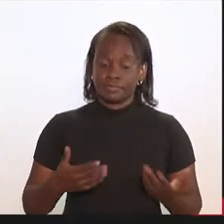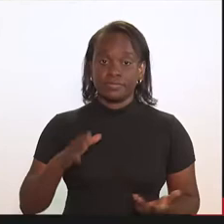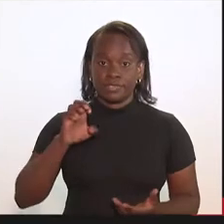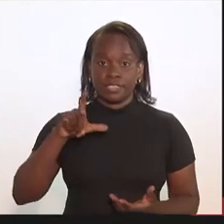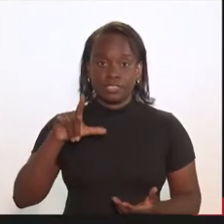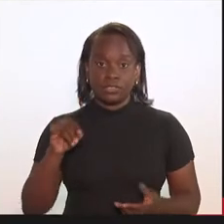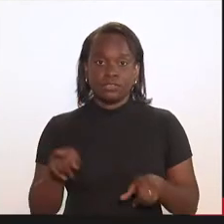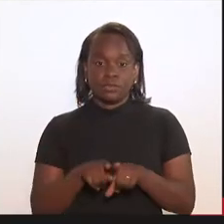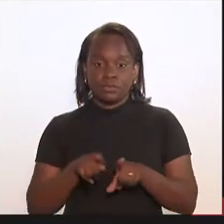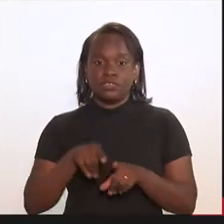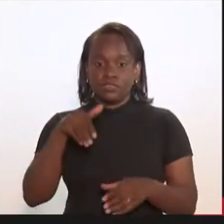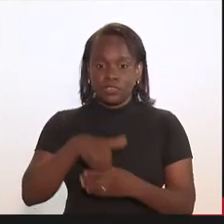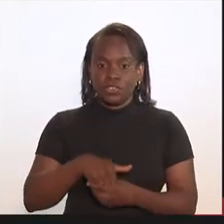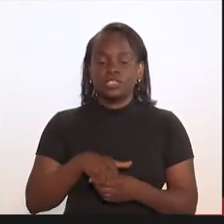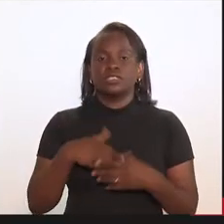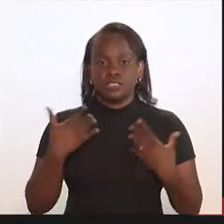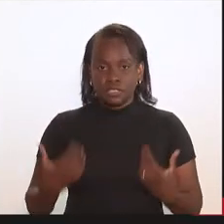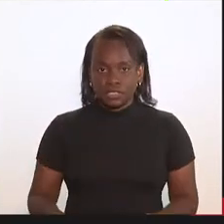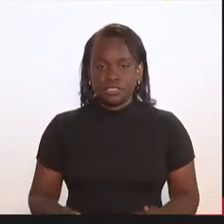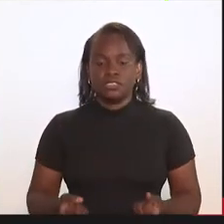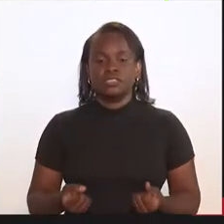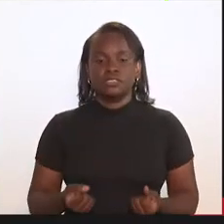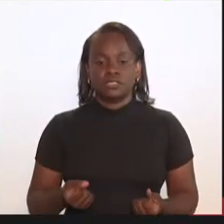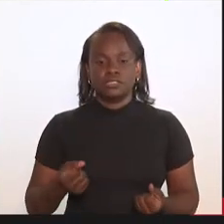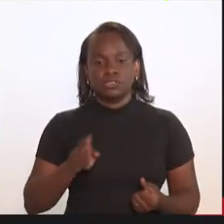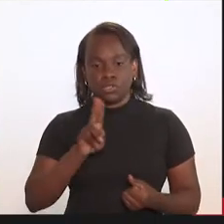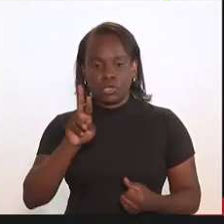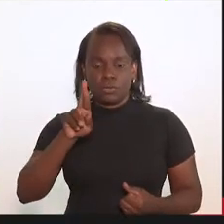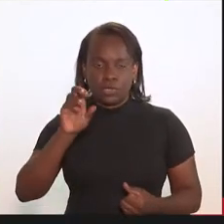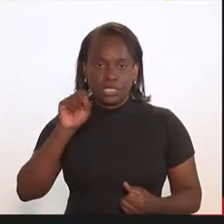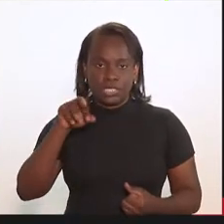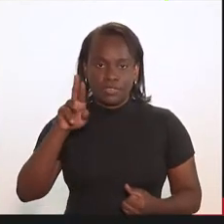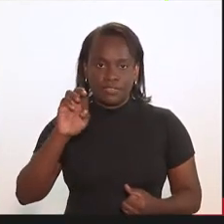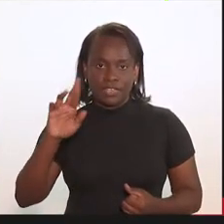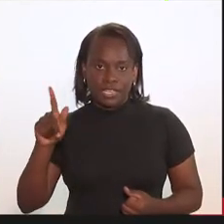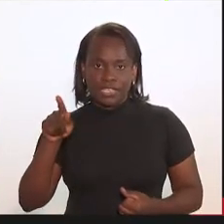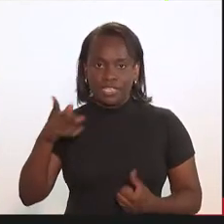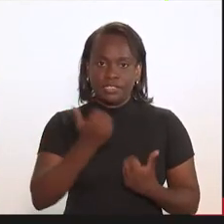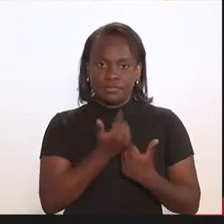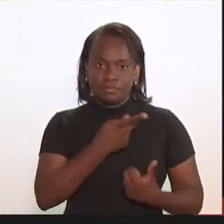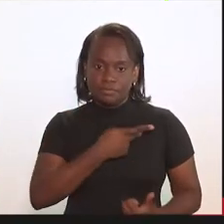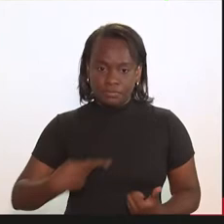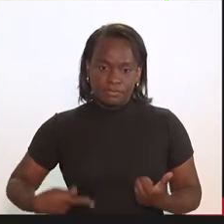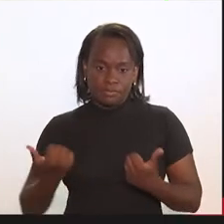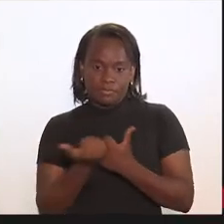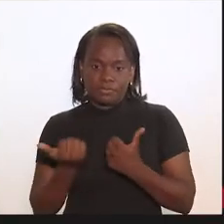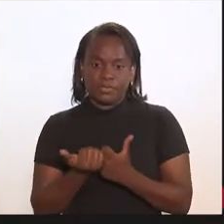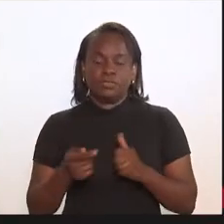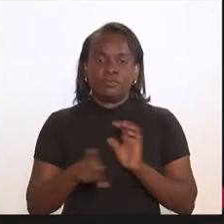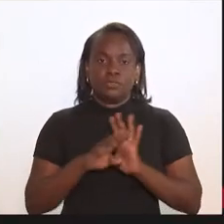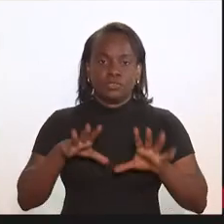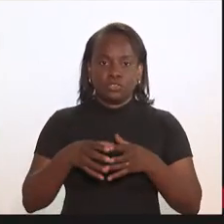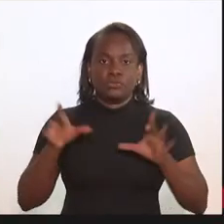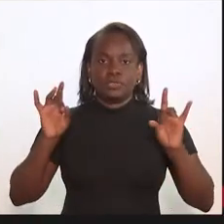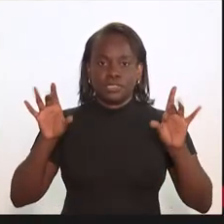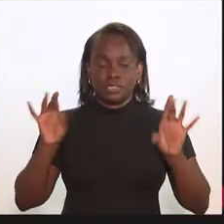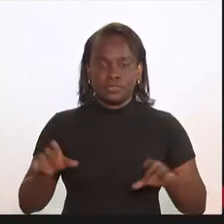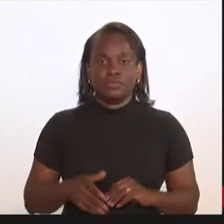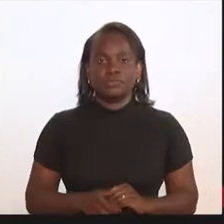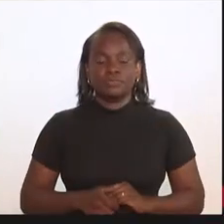Célia também vota favorável ao nome de Rosenberg Reis, para o cargo de vice-presidente da comissão especial.